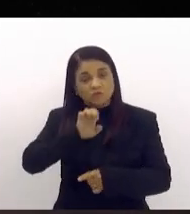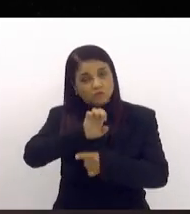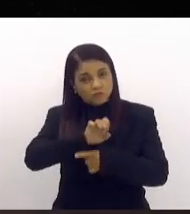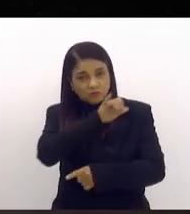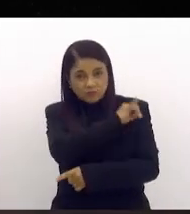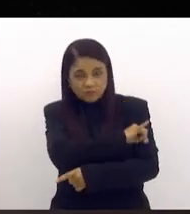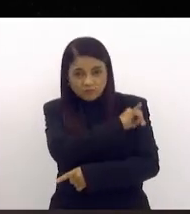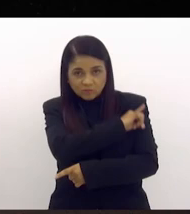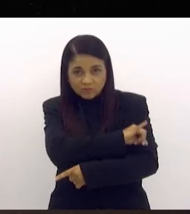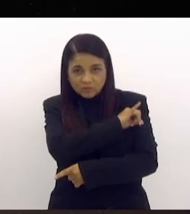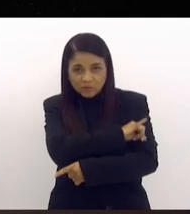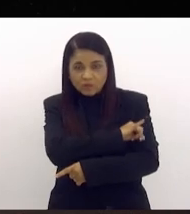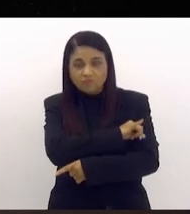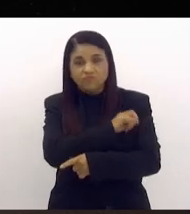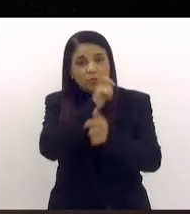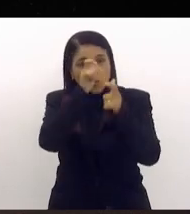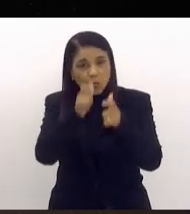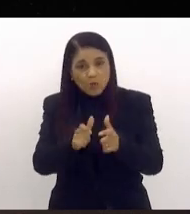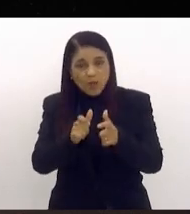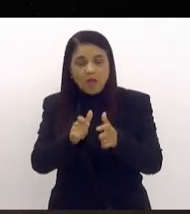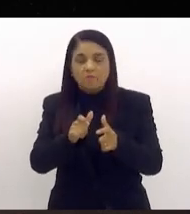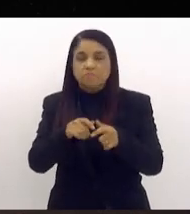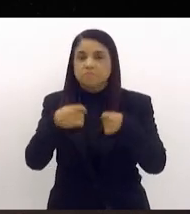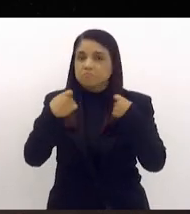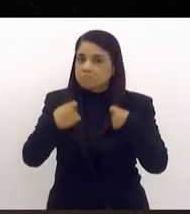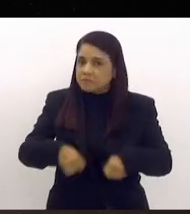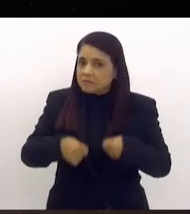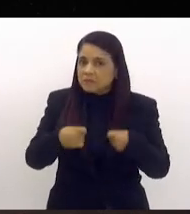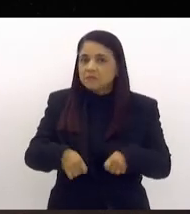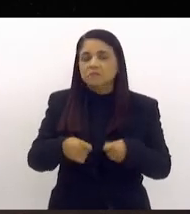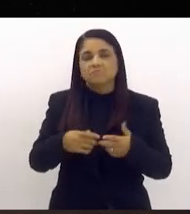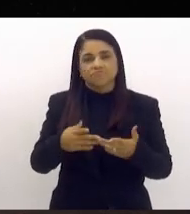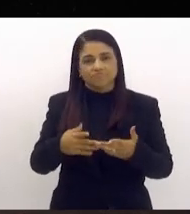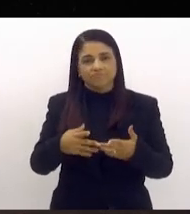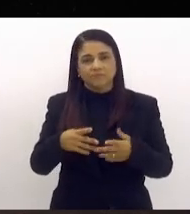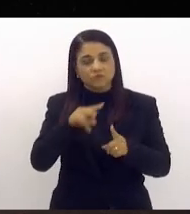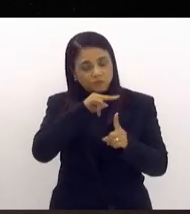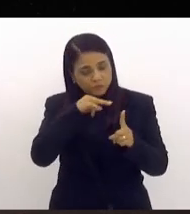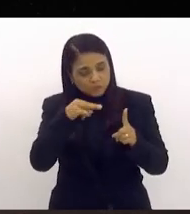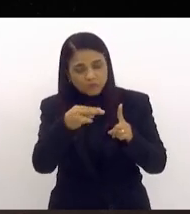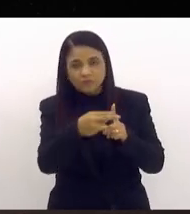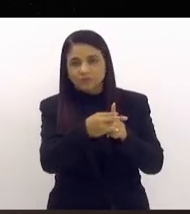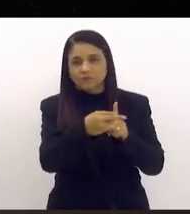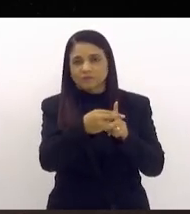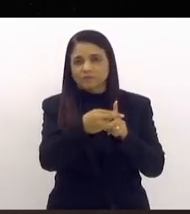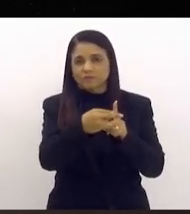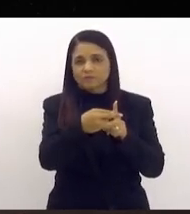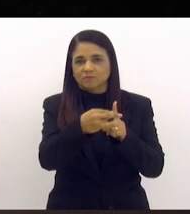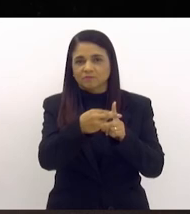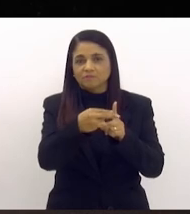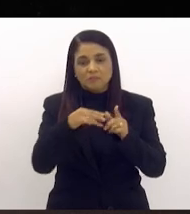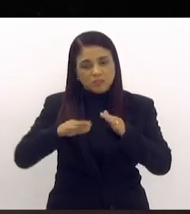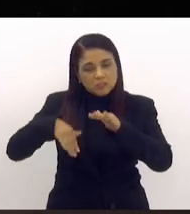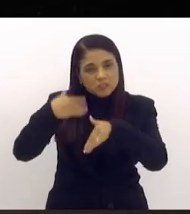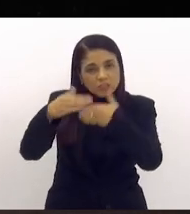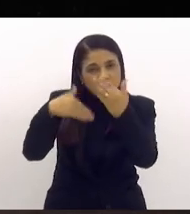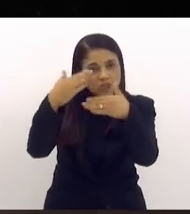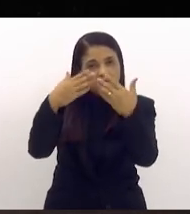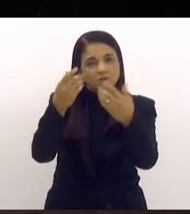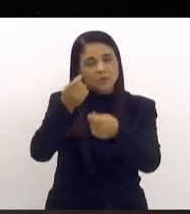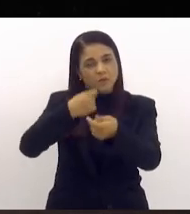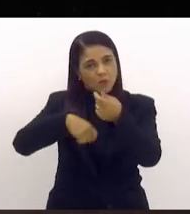Janeiro no lugar onde ele merece, do ponto de vista do seu desenvolvimento